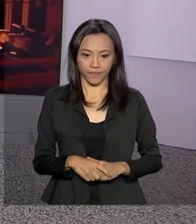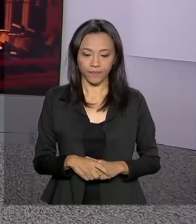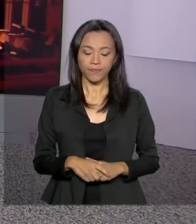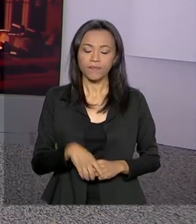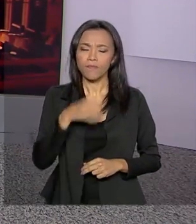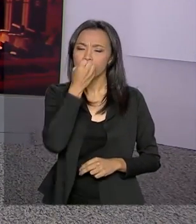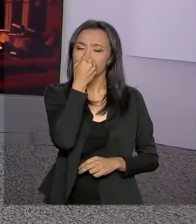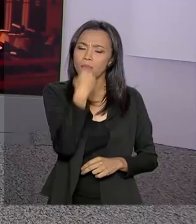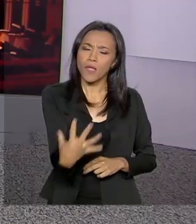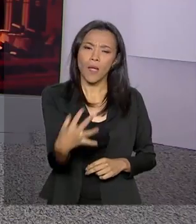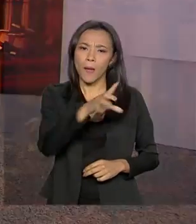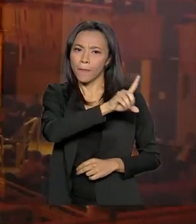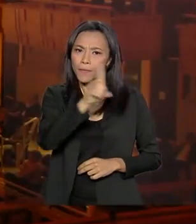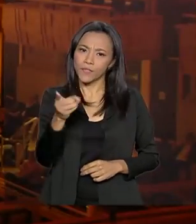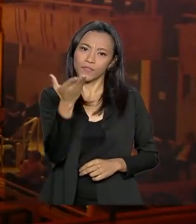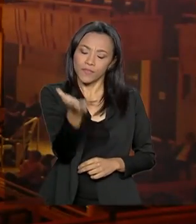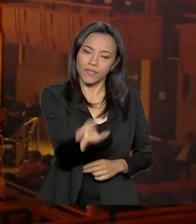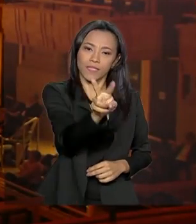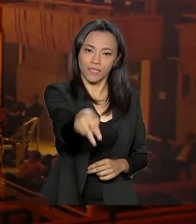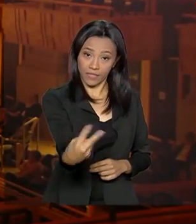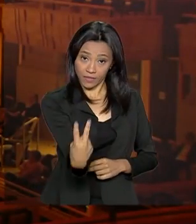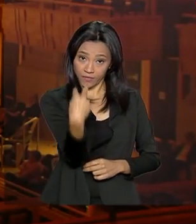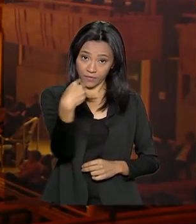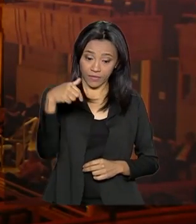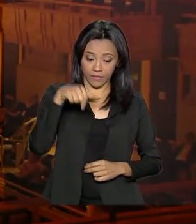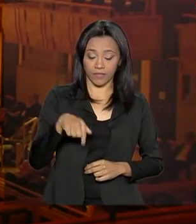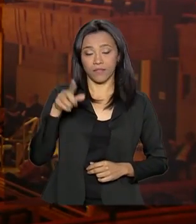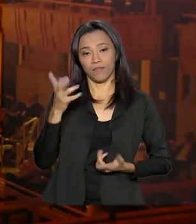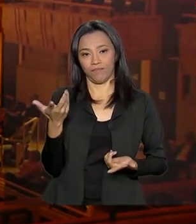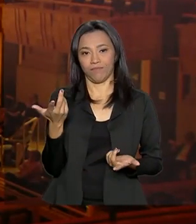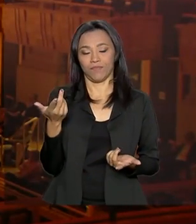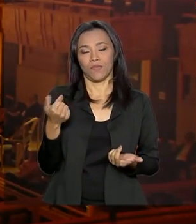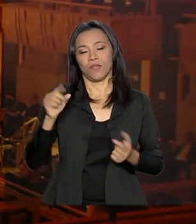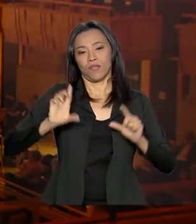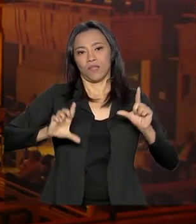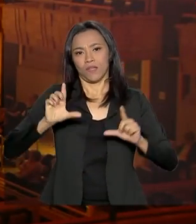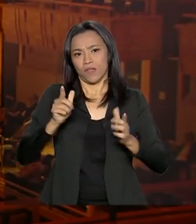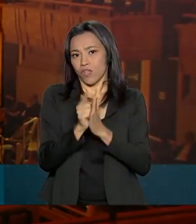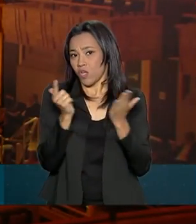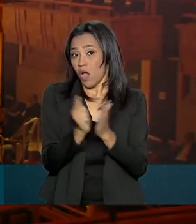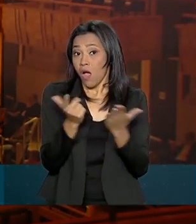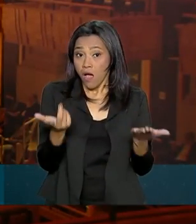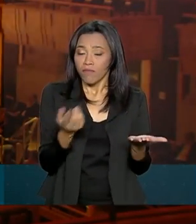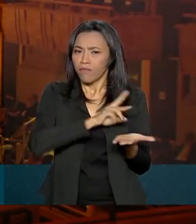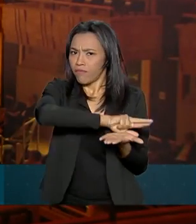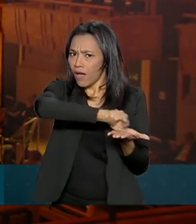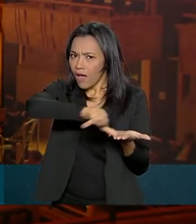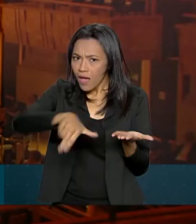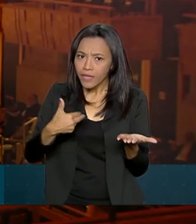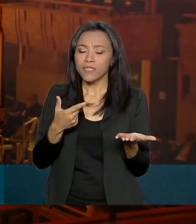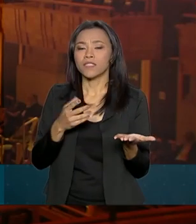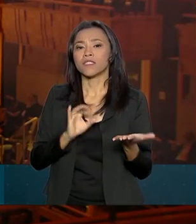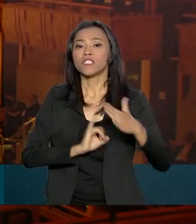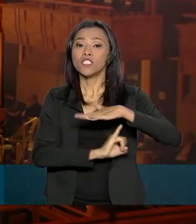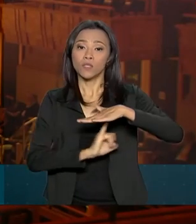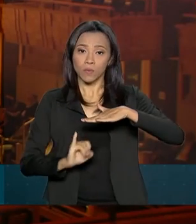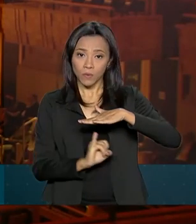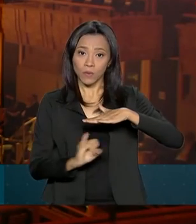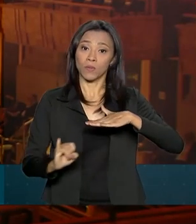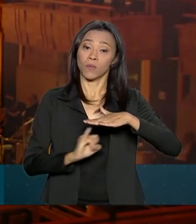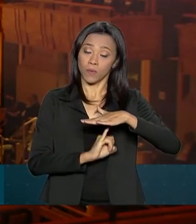Bom dia, Carla. Bom dia a você que acompanha o Brasil em Dia. Atualmente, muitas entidades que prestam serviços